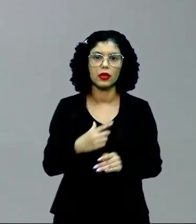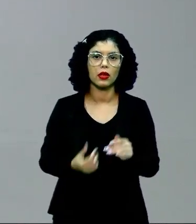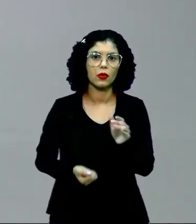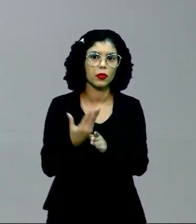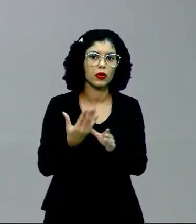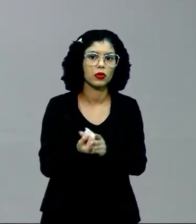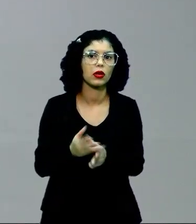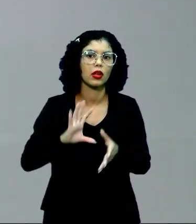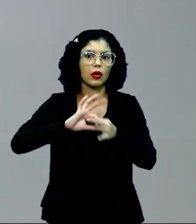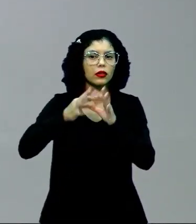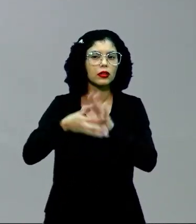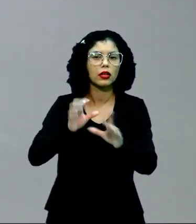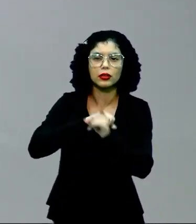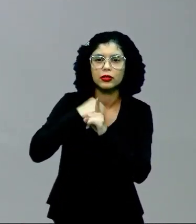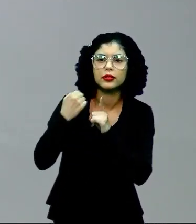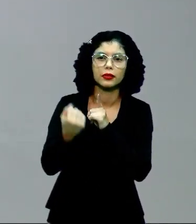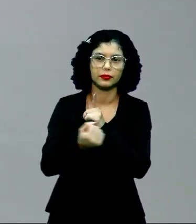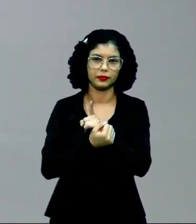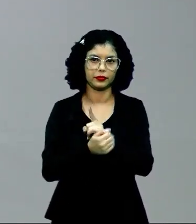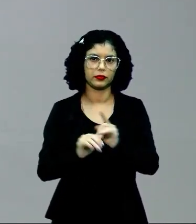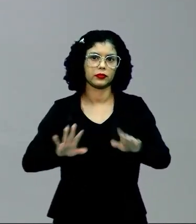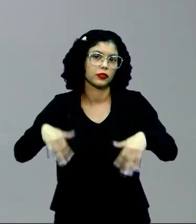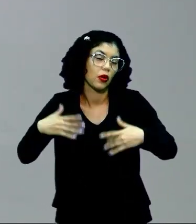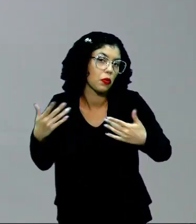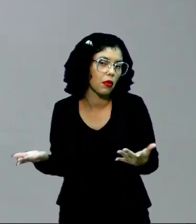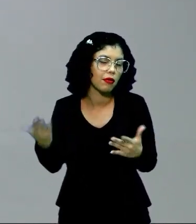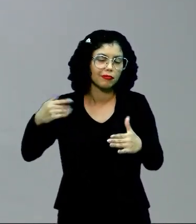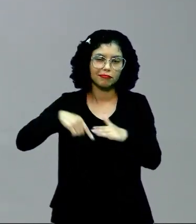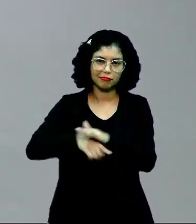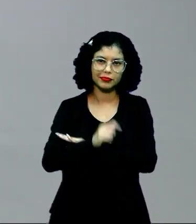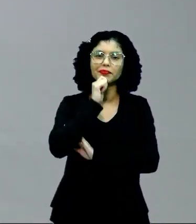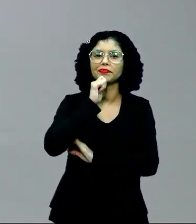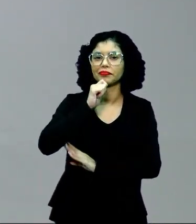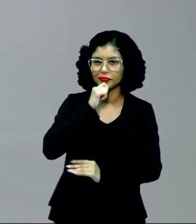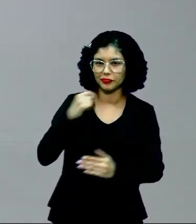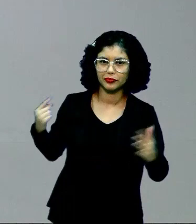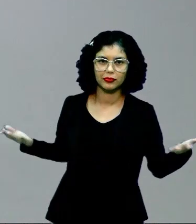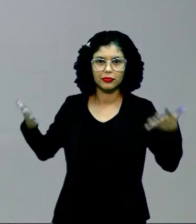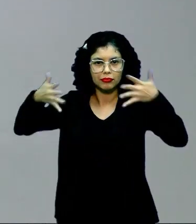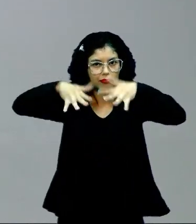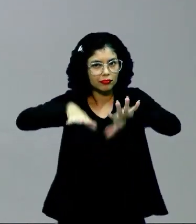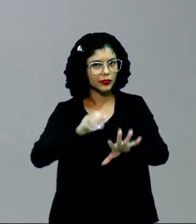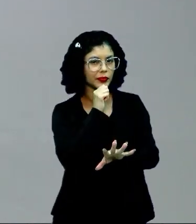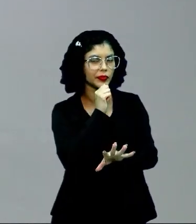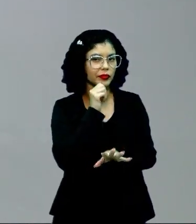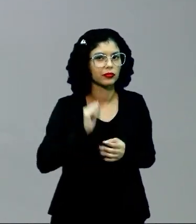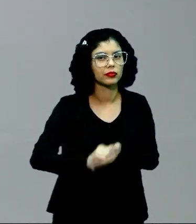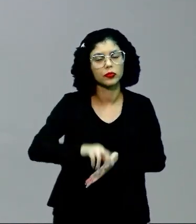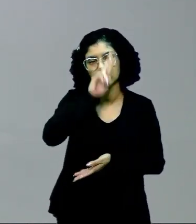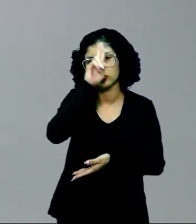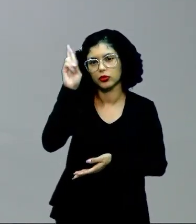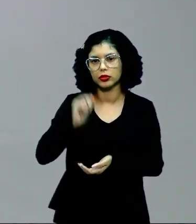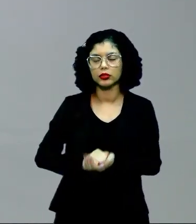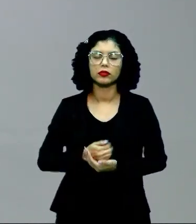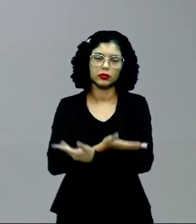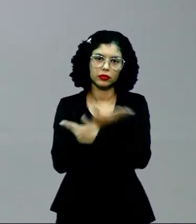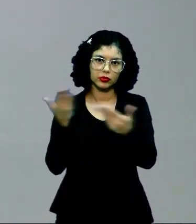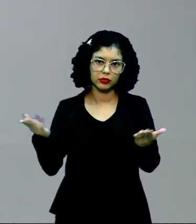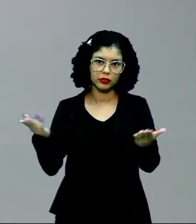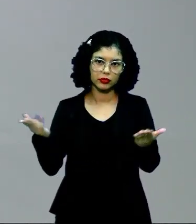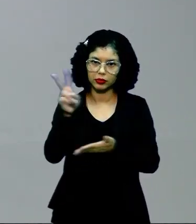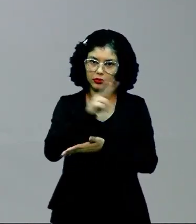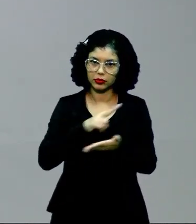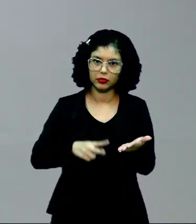produto do contexto social, no qual ele está inserido, um produto da história. E aí, eu poderia citar para vocês,